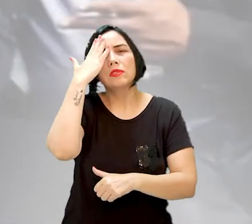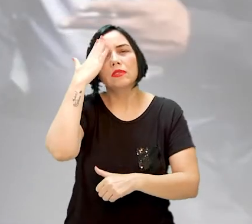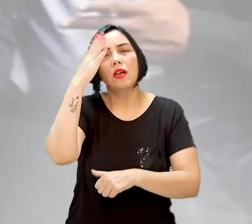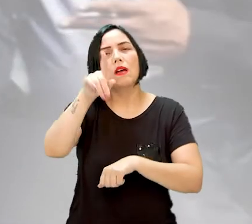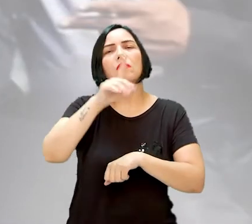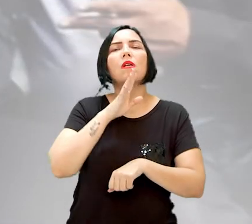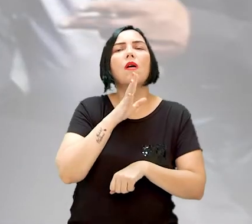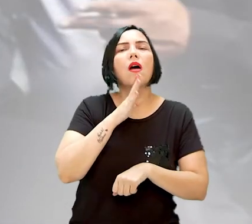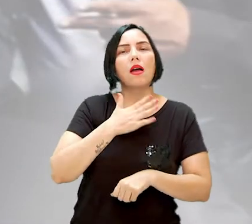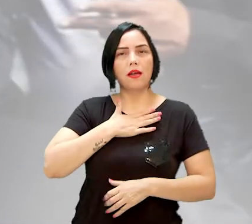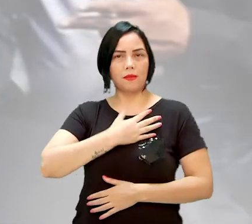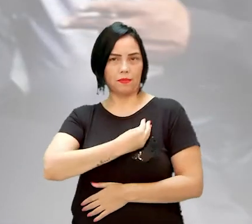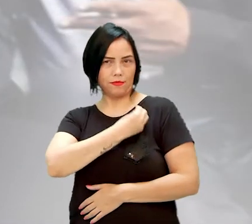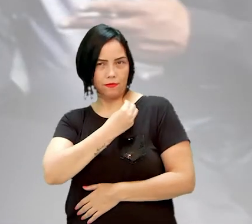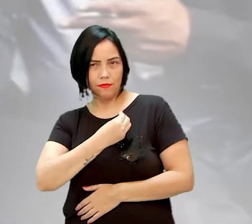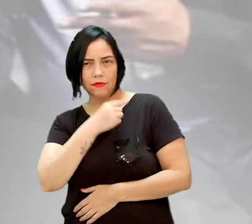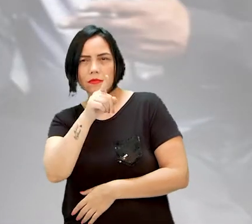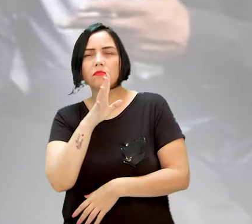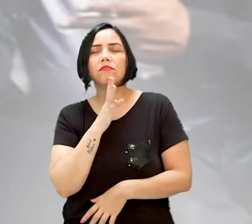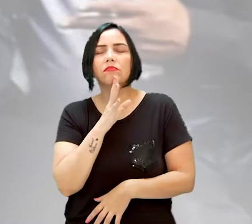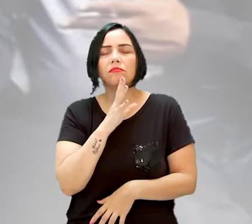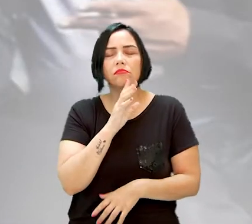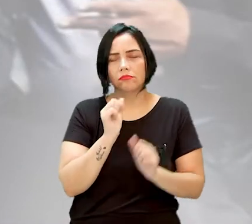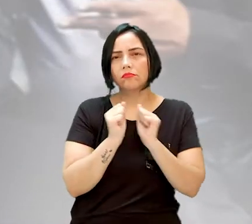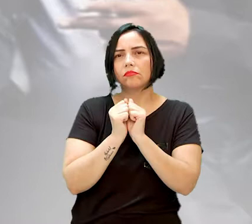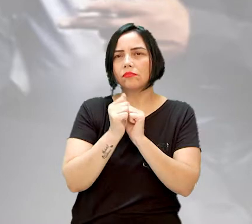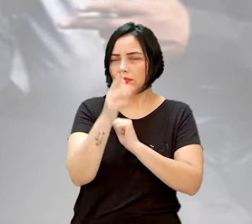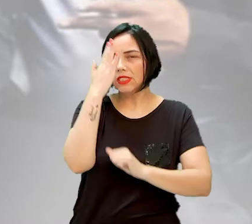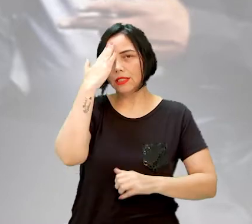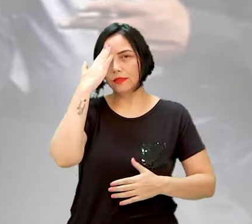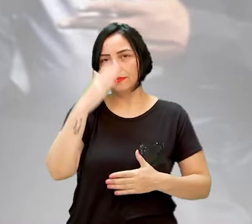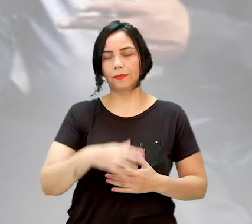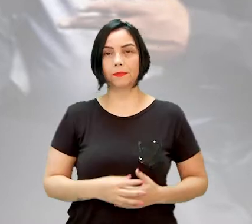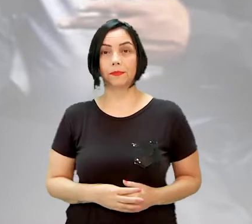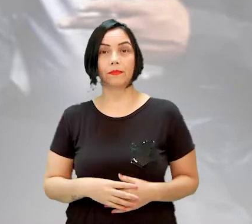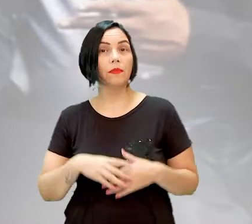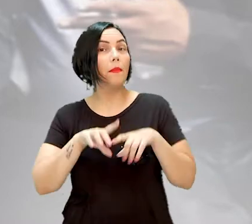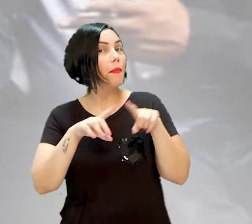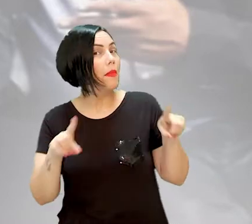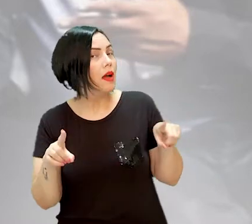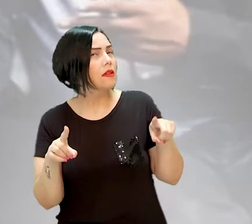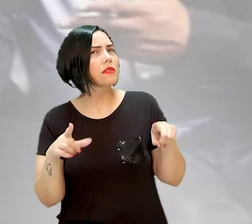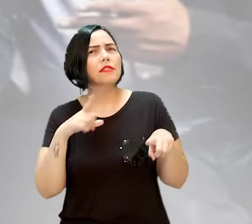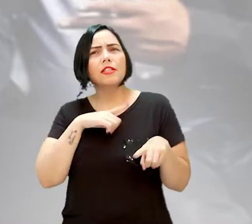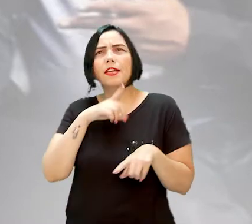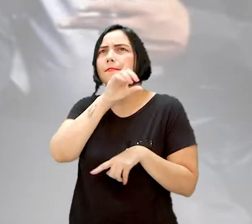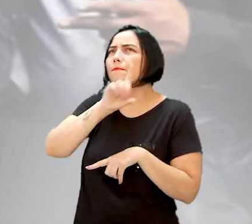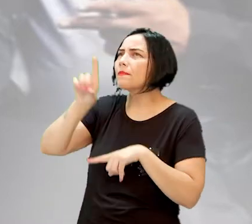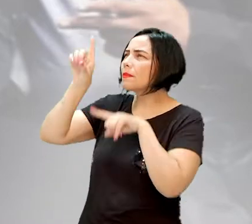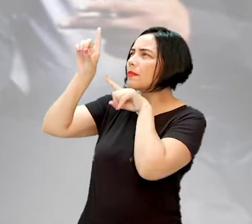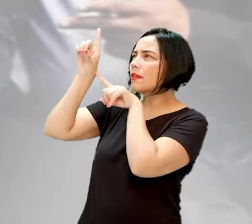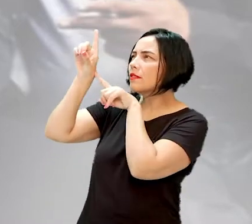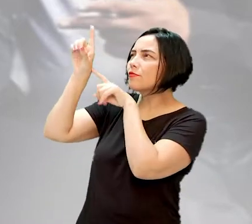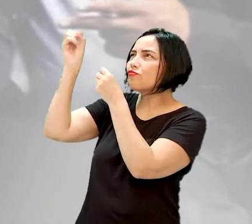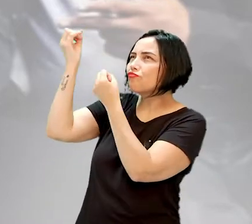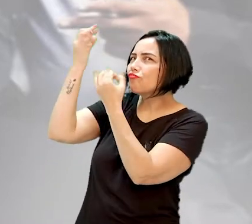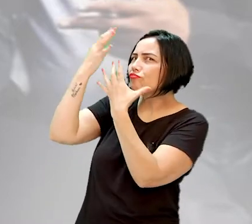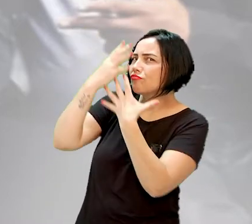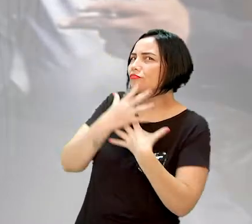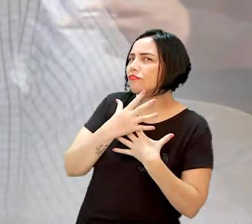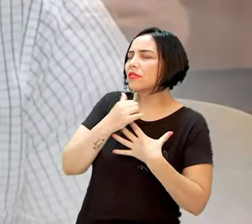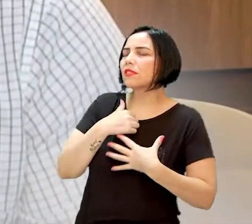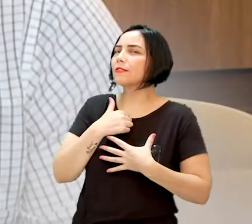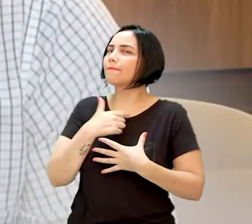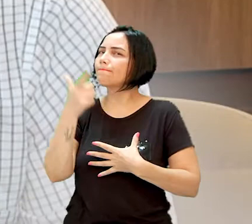a minha vida, você que andou comigo lado a lado, sabe bem disso. Mas como tem um Deus que pondera as ações do homem na terra,